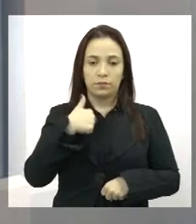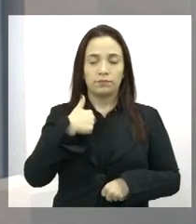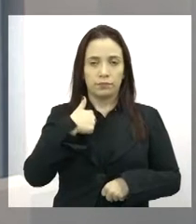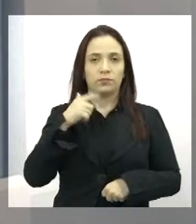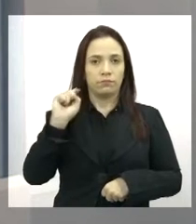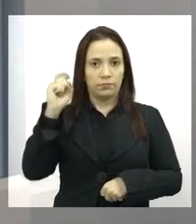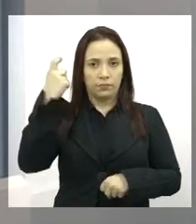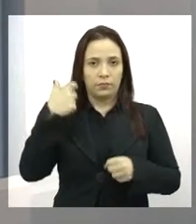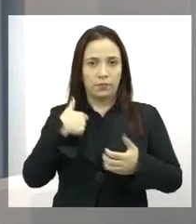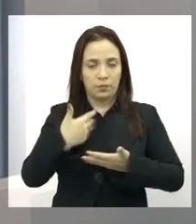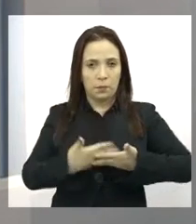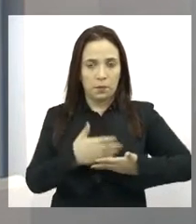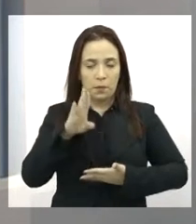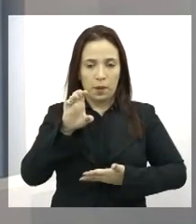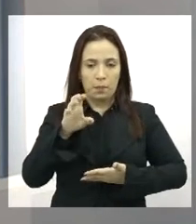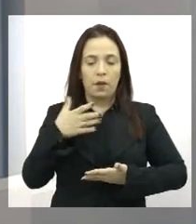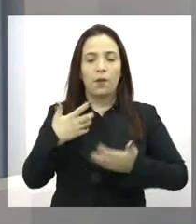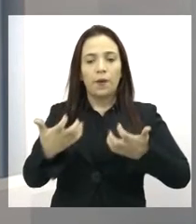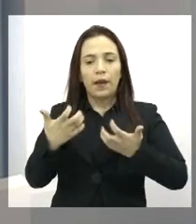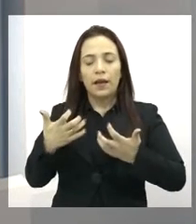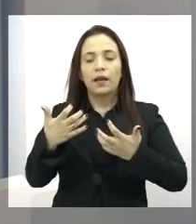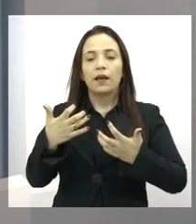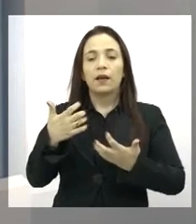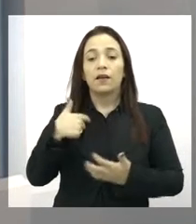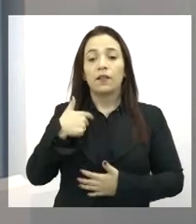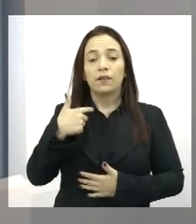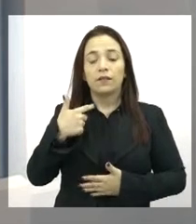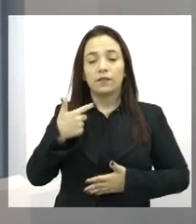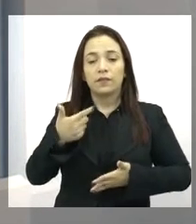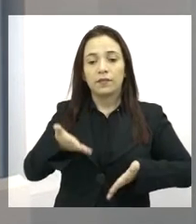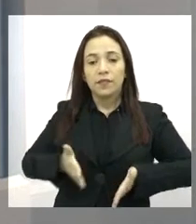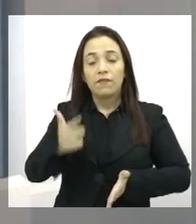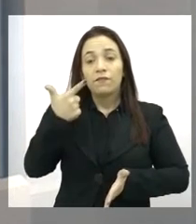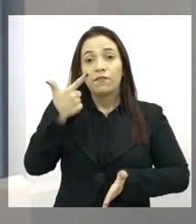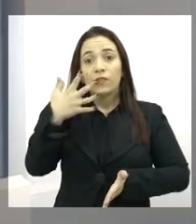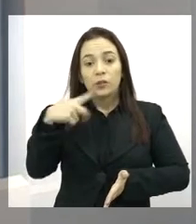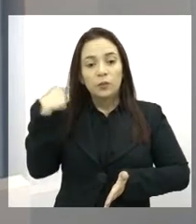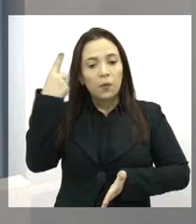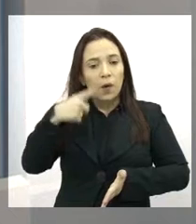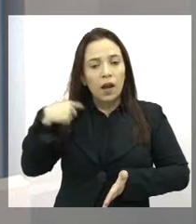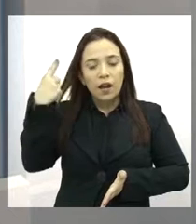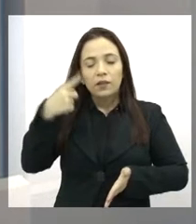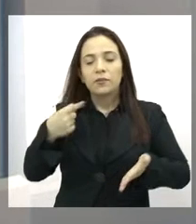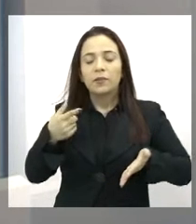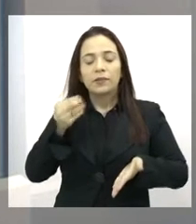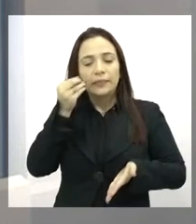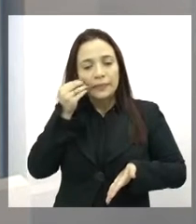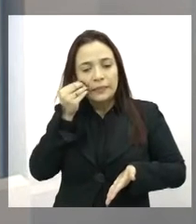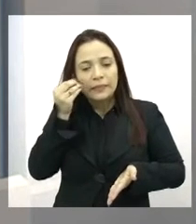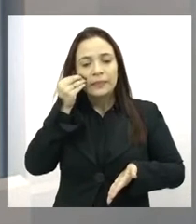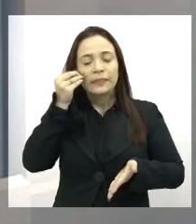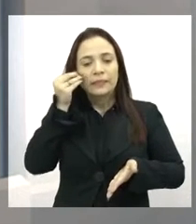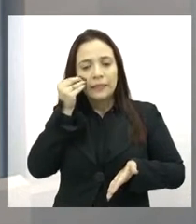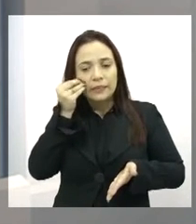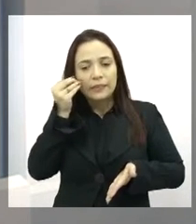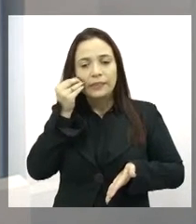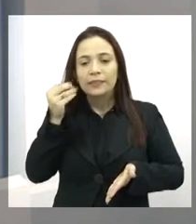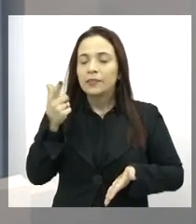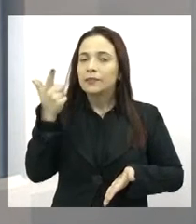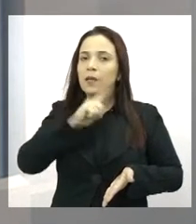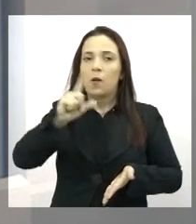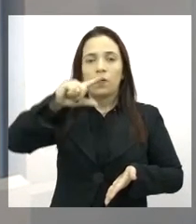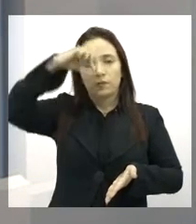fui ter o meu bebê e eu queria parto normal, eu fiquei 24 horas em trabalho de parto e não tinha, não